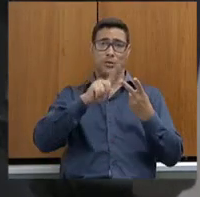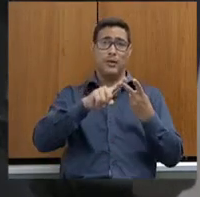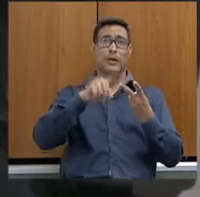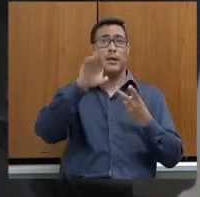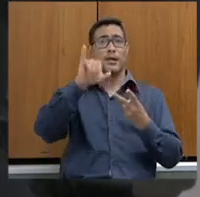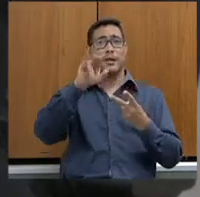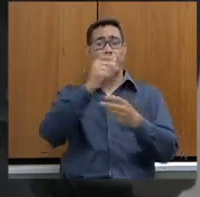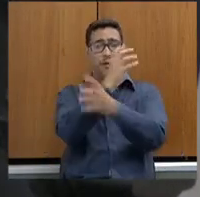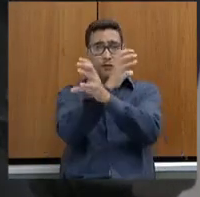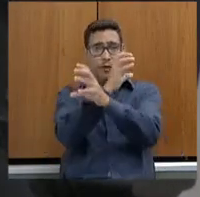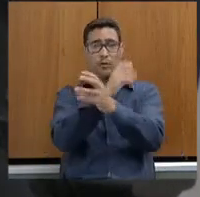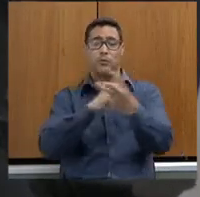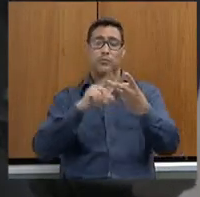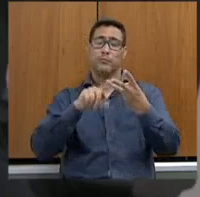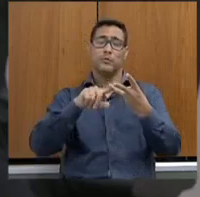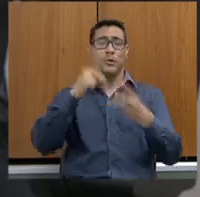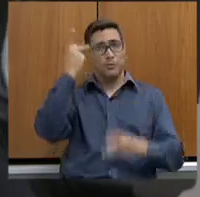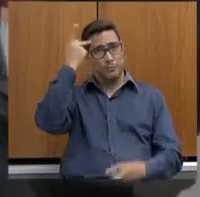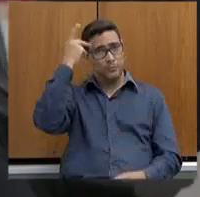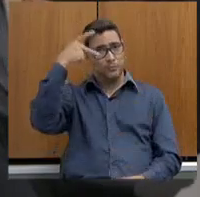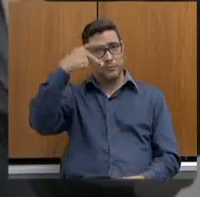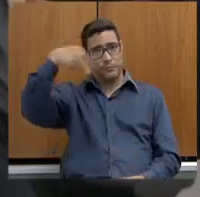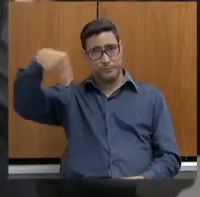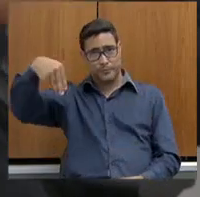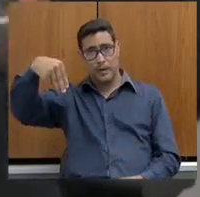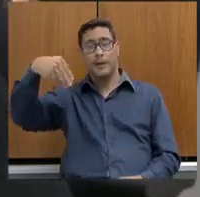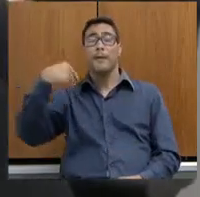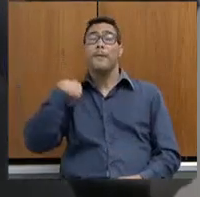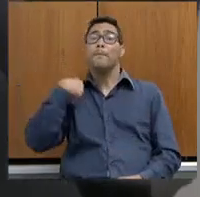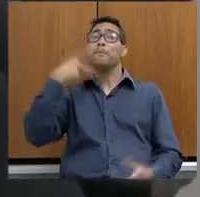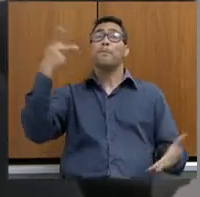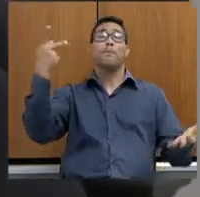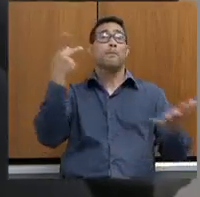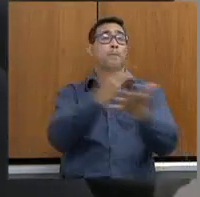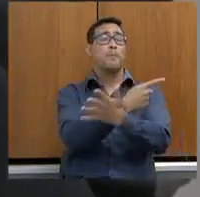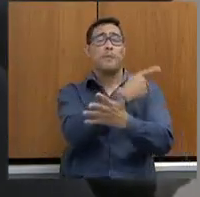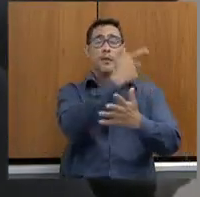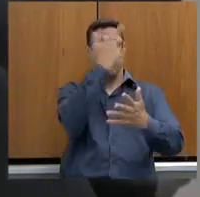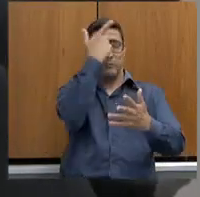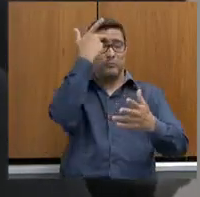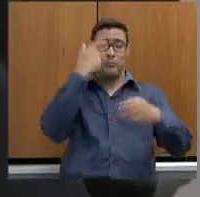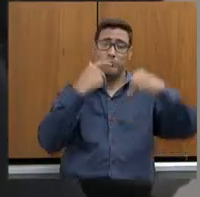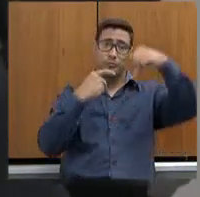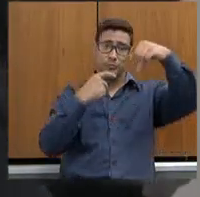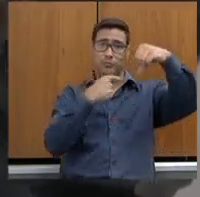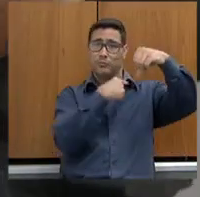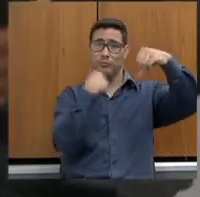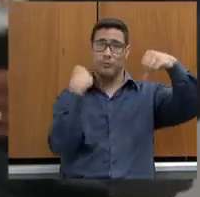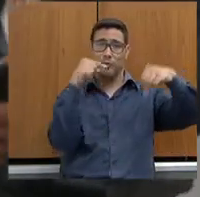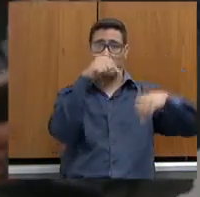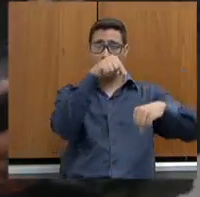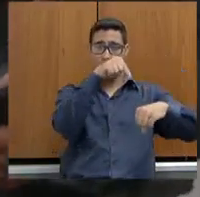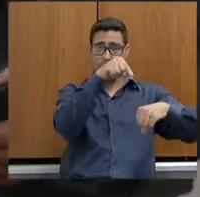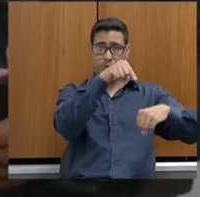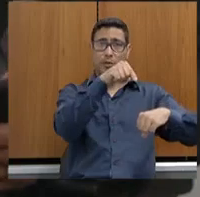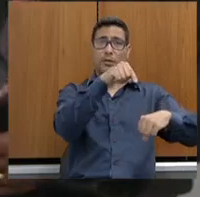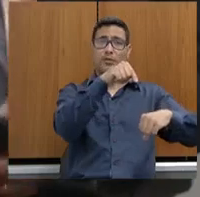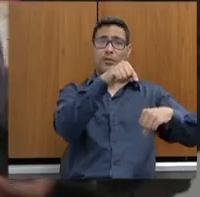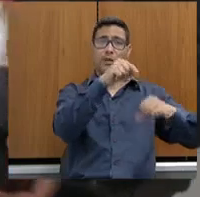Há nove criminosos mortos no confronto na cidade de Itamonte, lá na divisa. Isso chama-se integração.